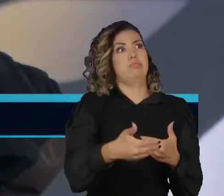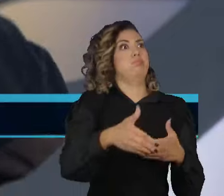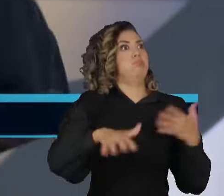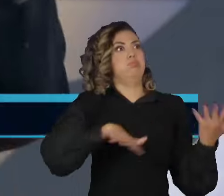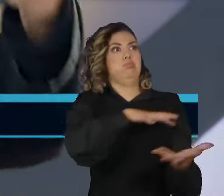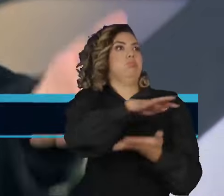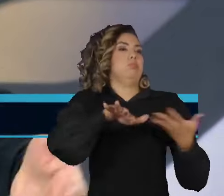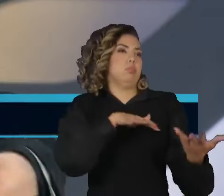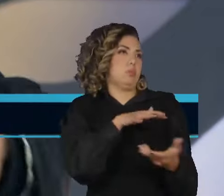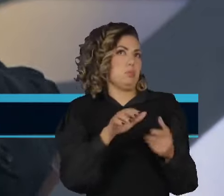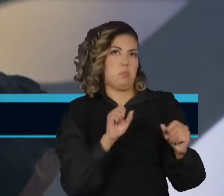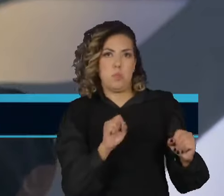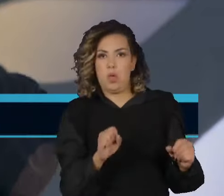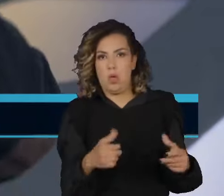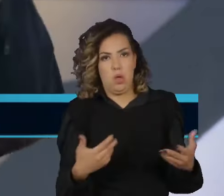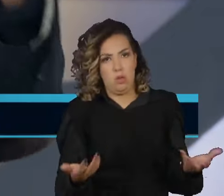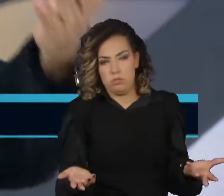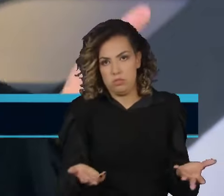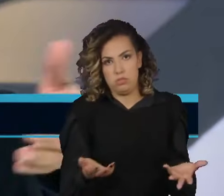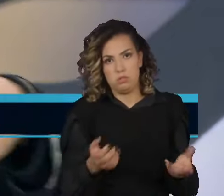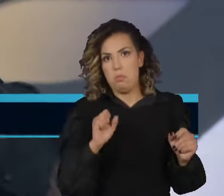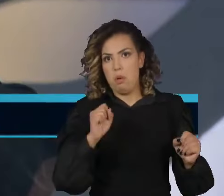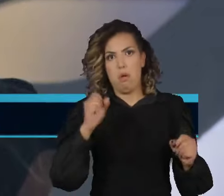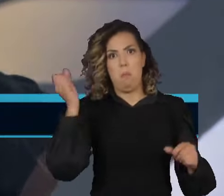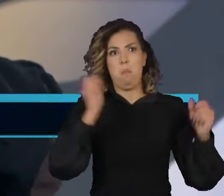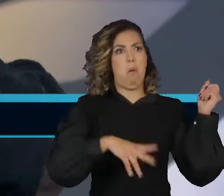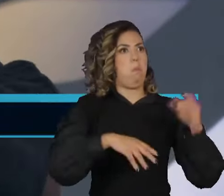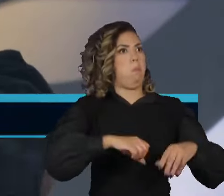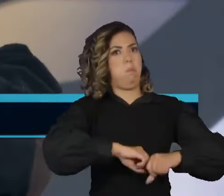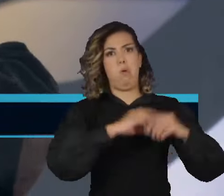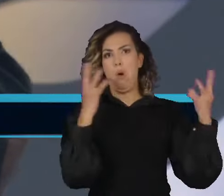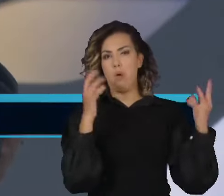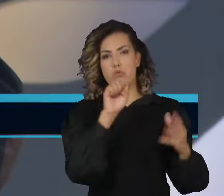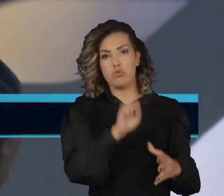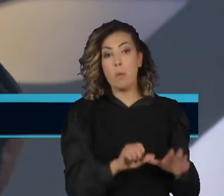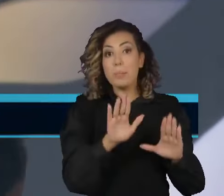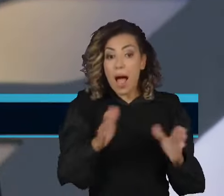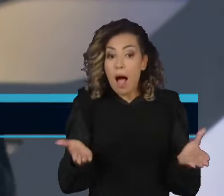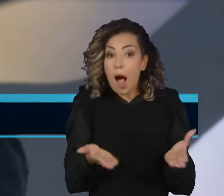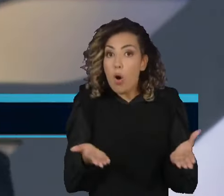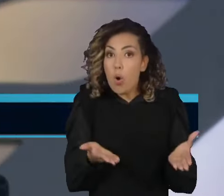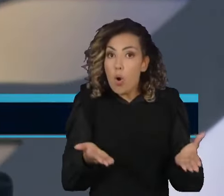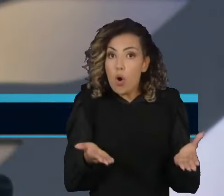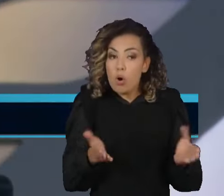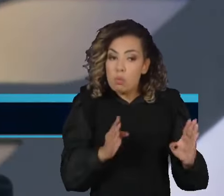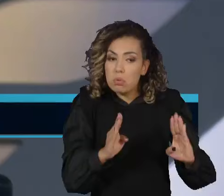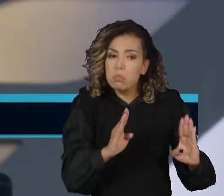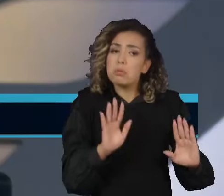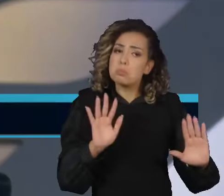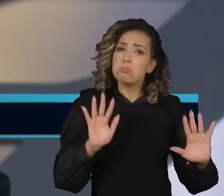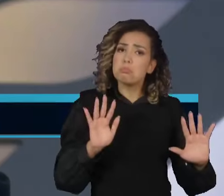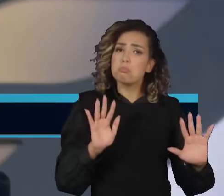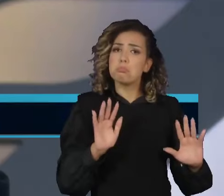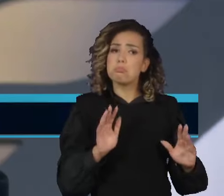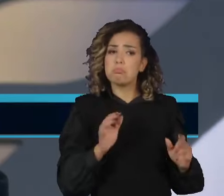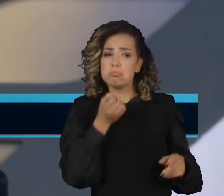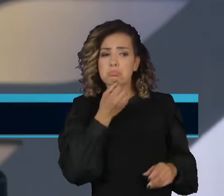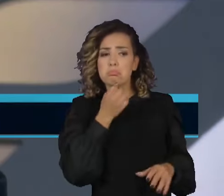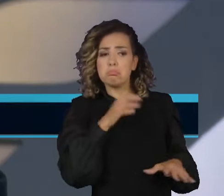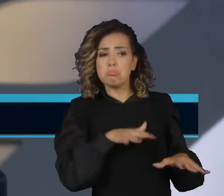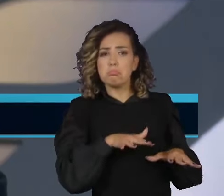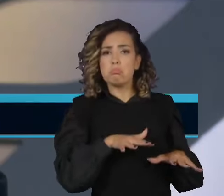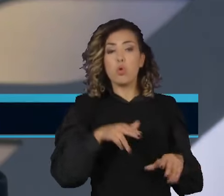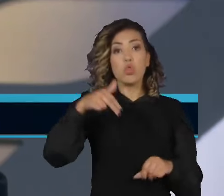construção de túneis e ataques no Sul, mas temporariamente está mais controlada. Então, o Norte está